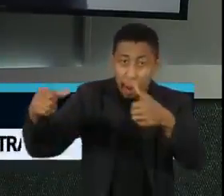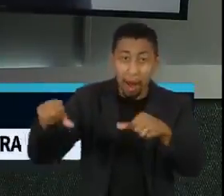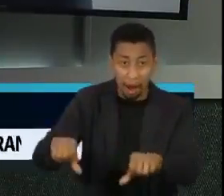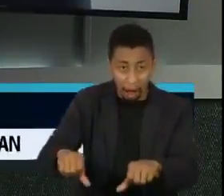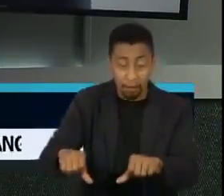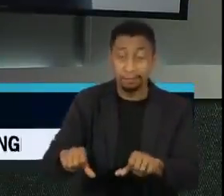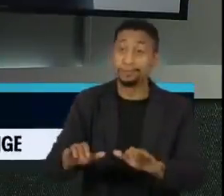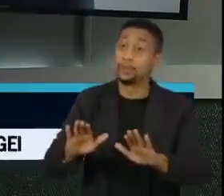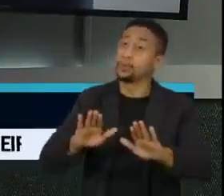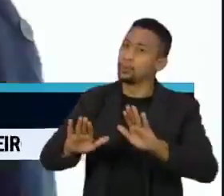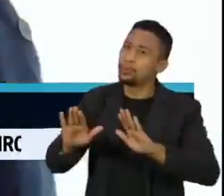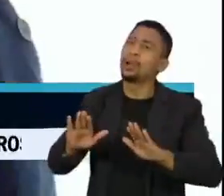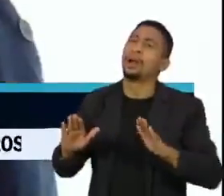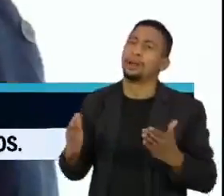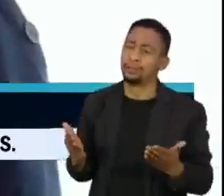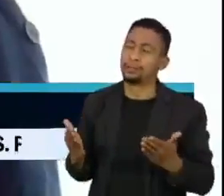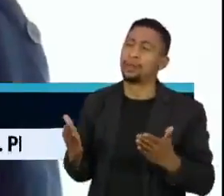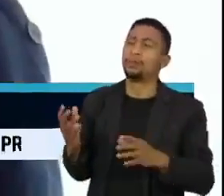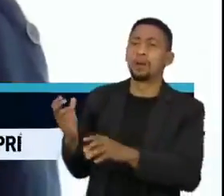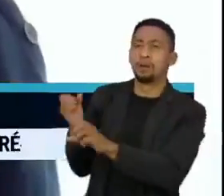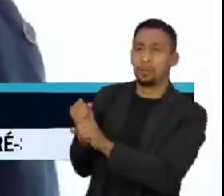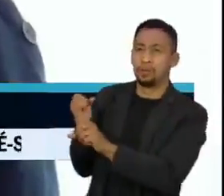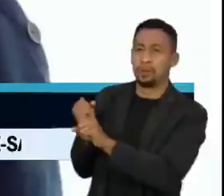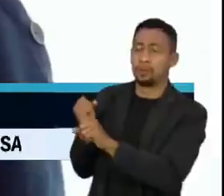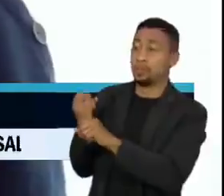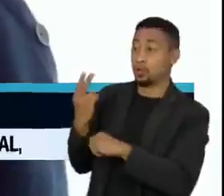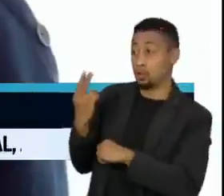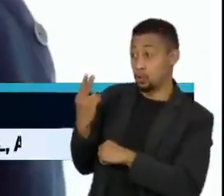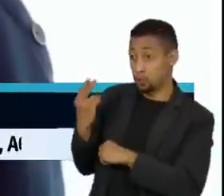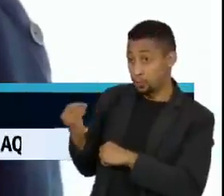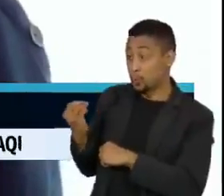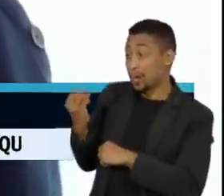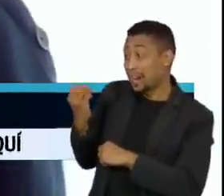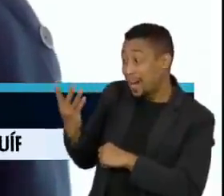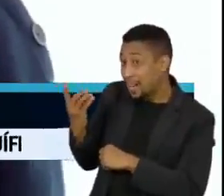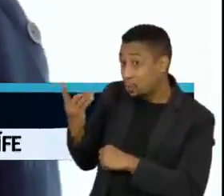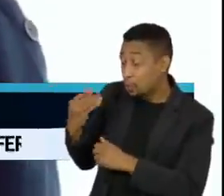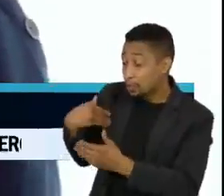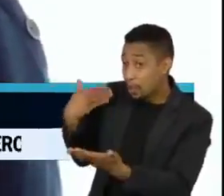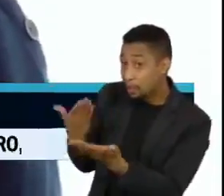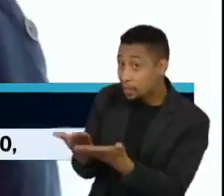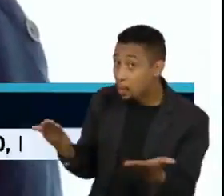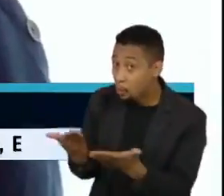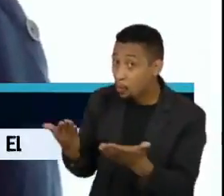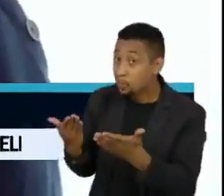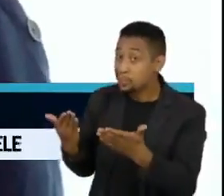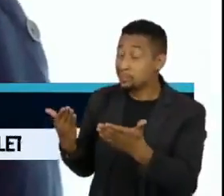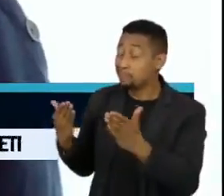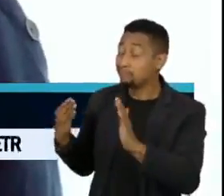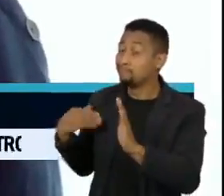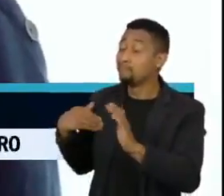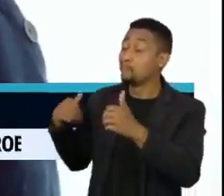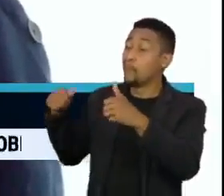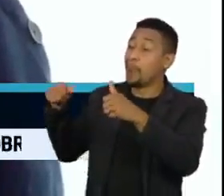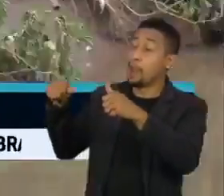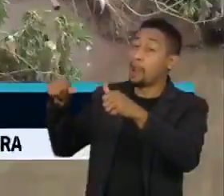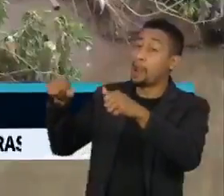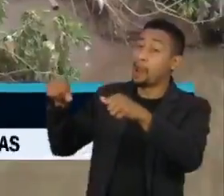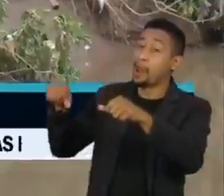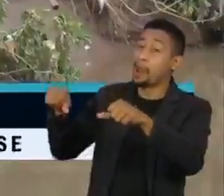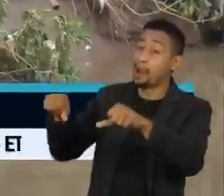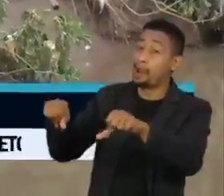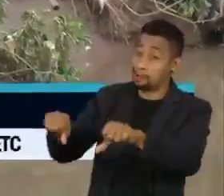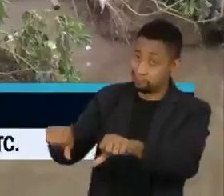comparabilidade desses números. De 2014 para cá, a gente tem perdido parte